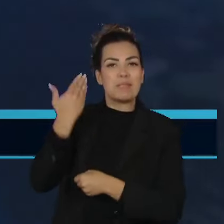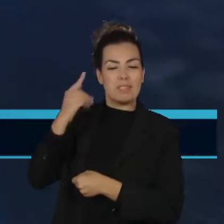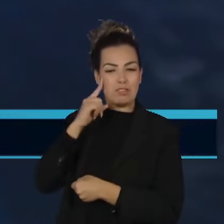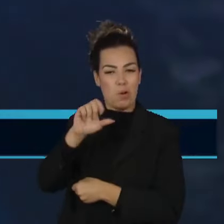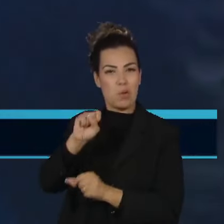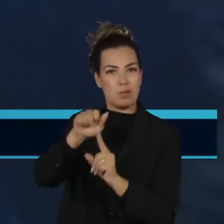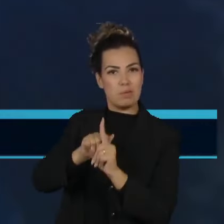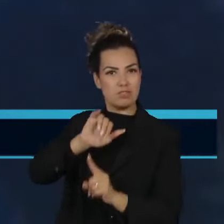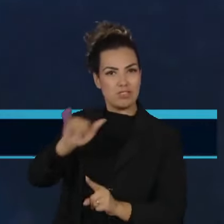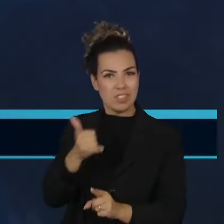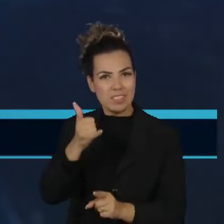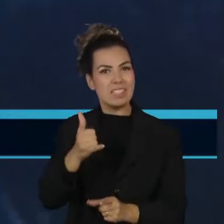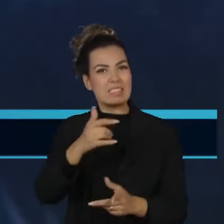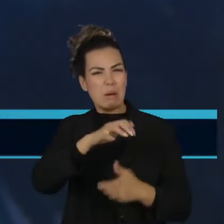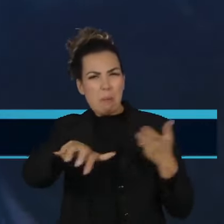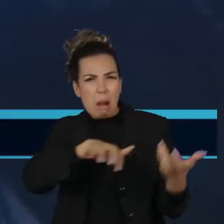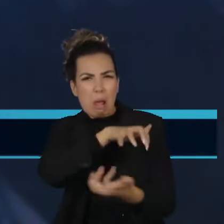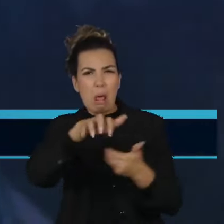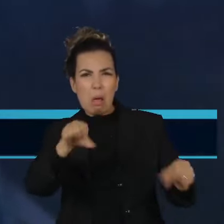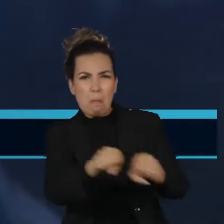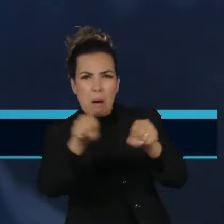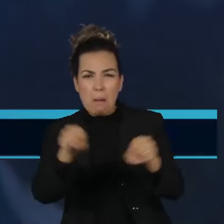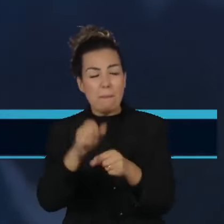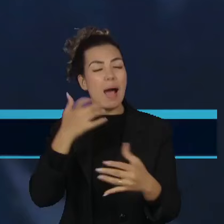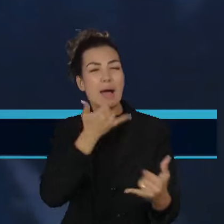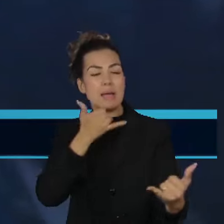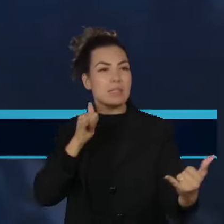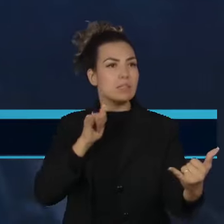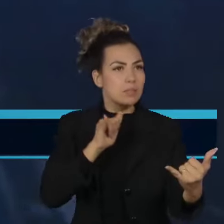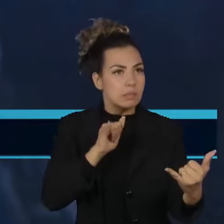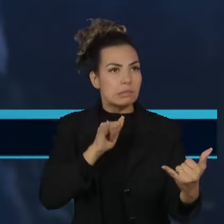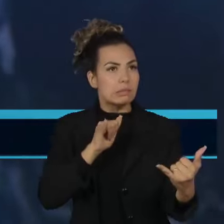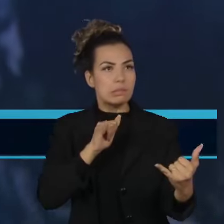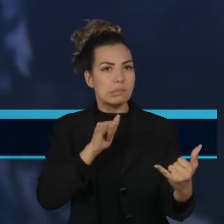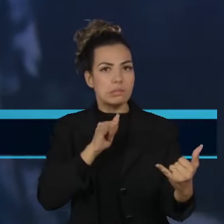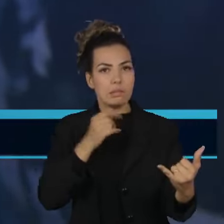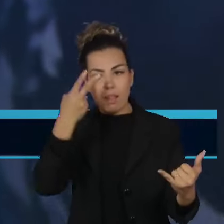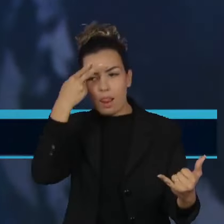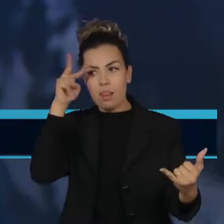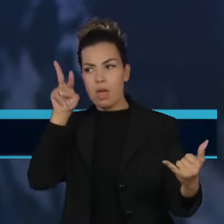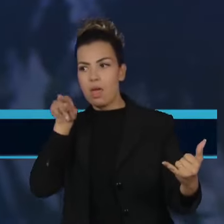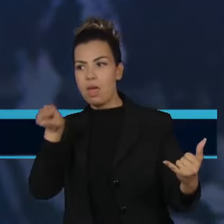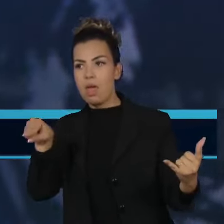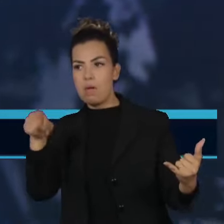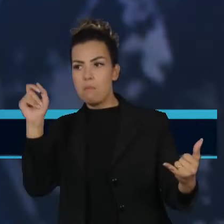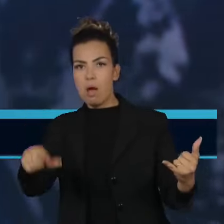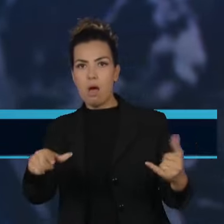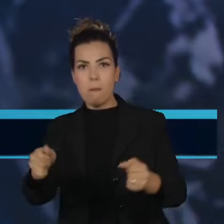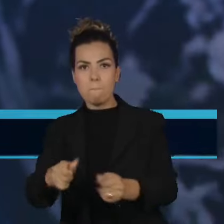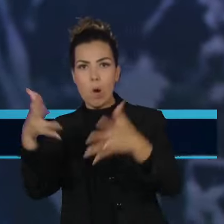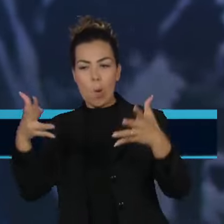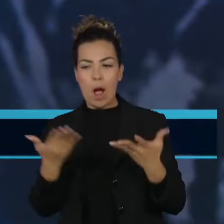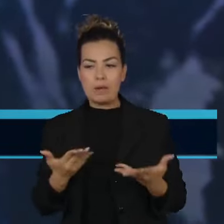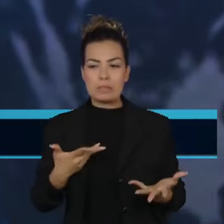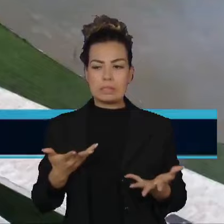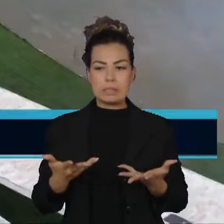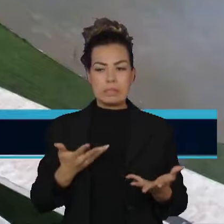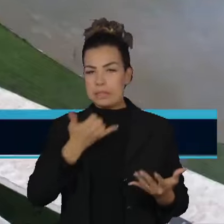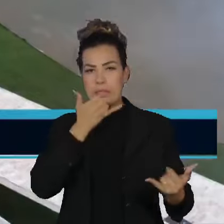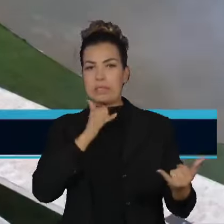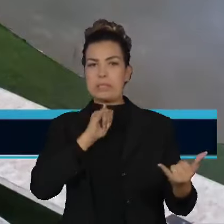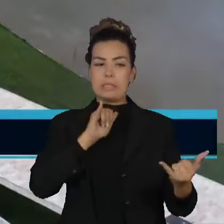Parlamentares bolsonaristas já admitem que o projeto pode ter sido enterrado após as explosões na Praça dos Três Poderes.